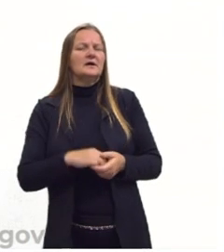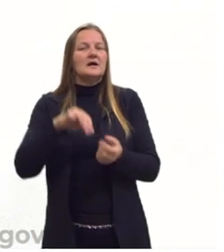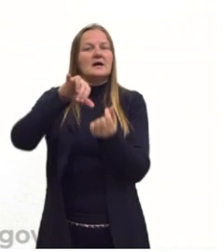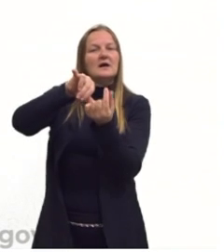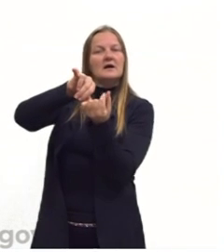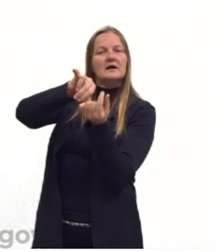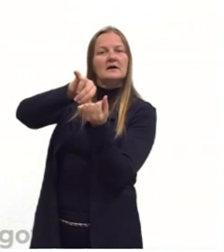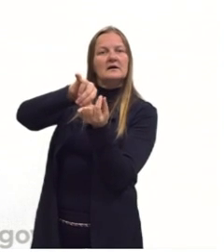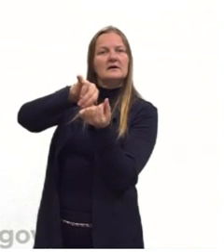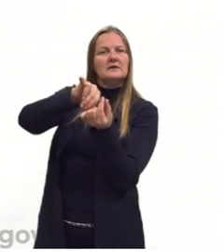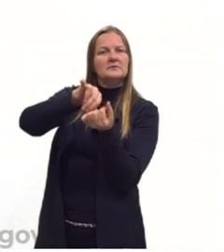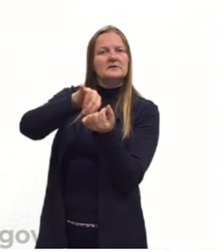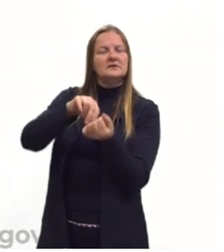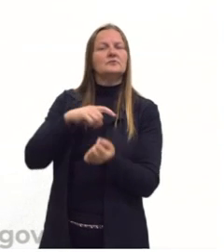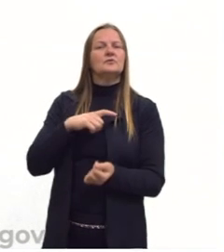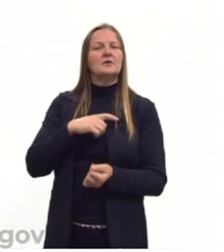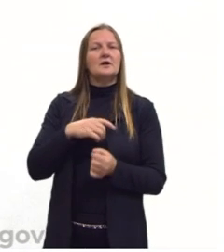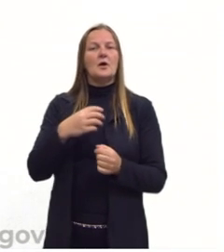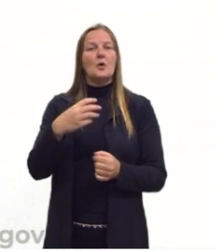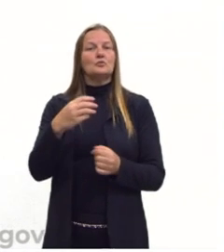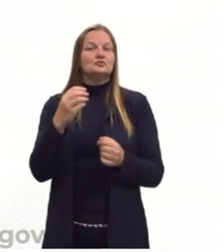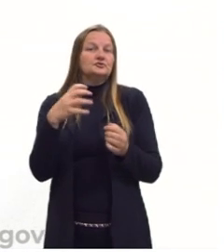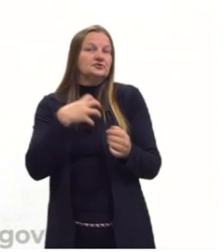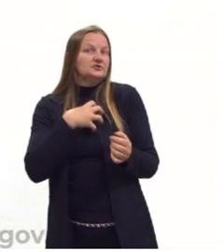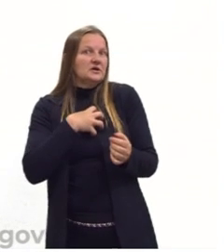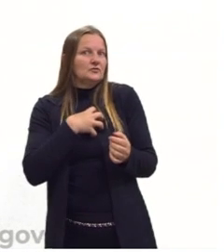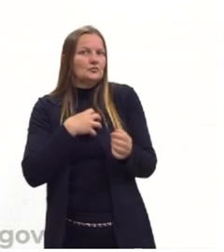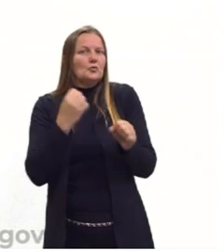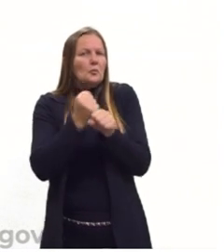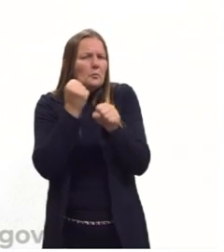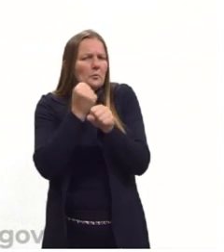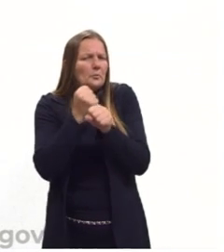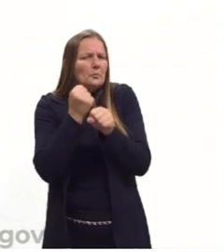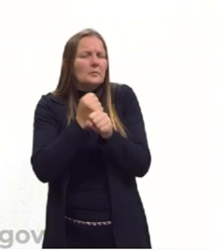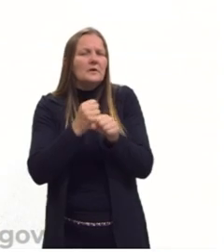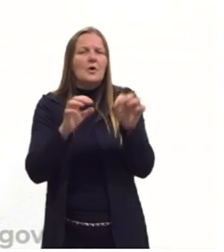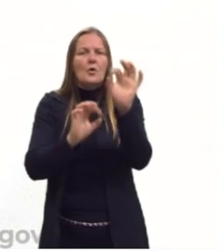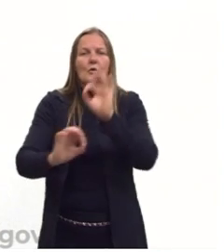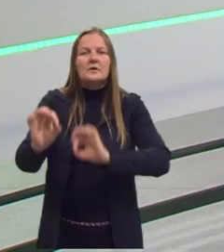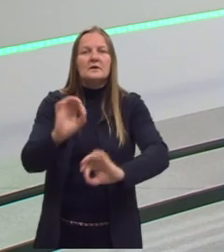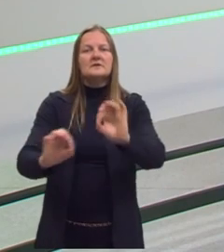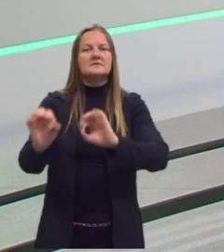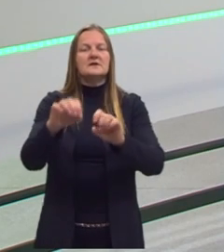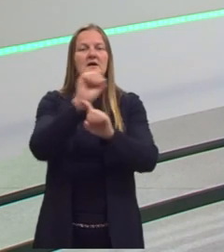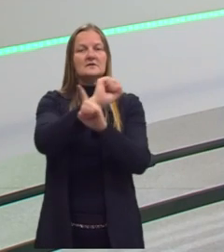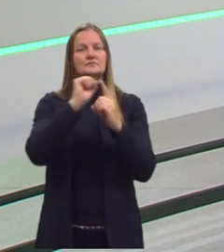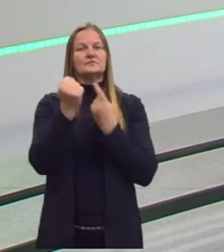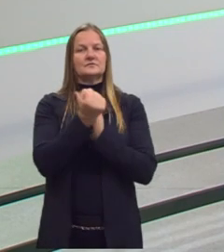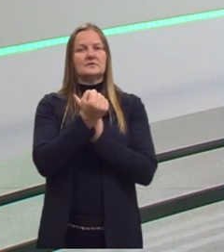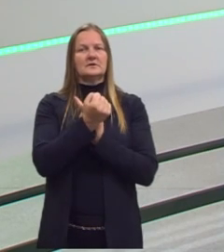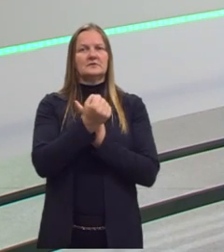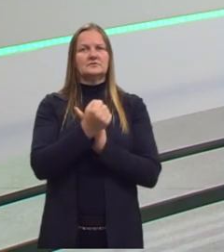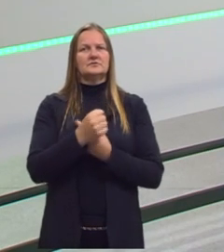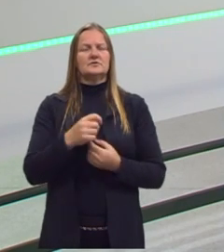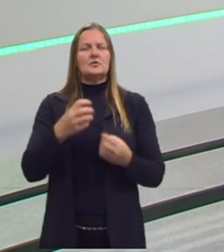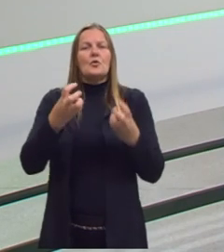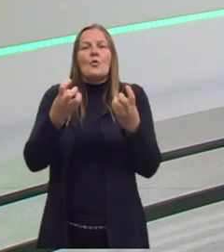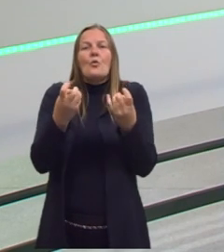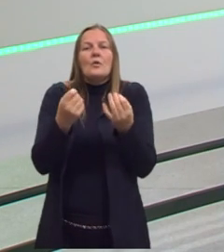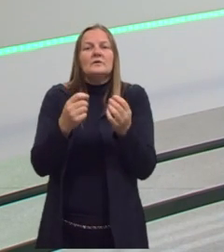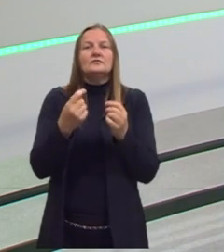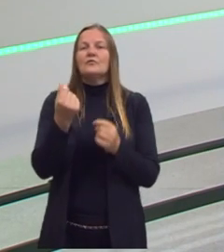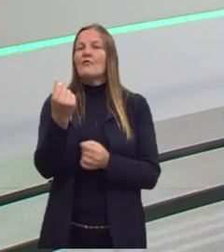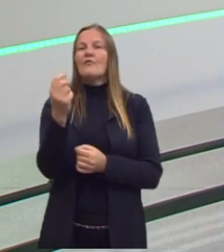capitalismo, então? A gente pode dizer que ele é um modo de produção. Ele é um modo de organizar a sociedade, de dizer quanto as